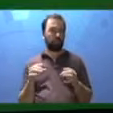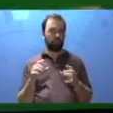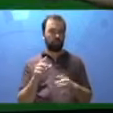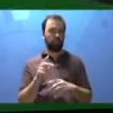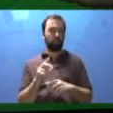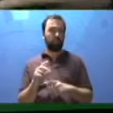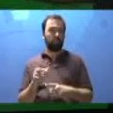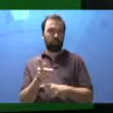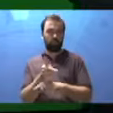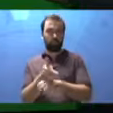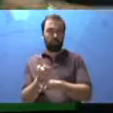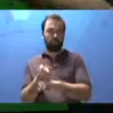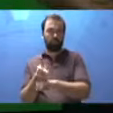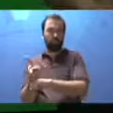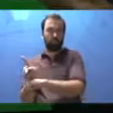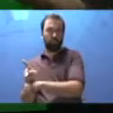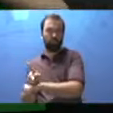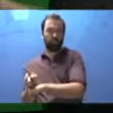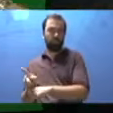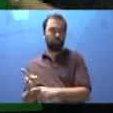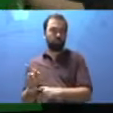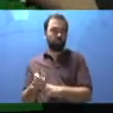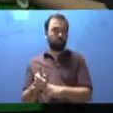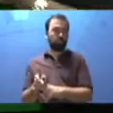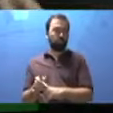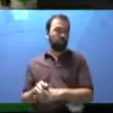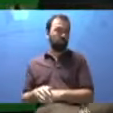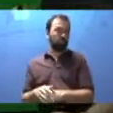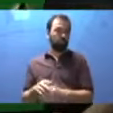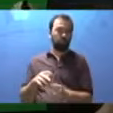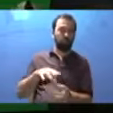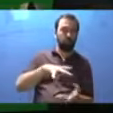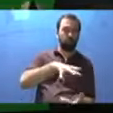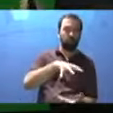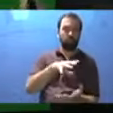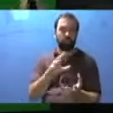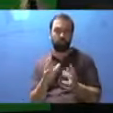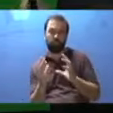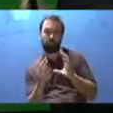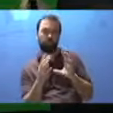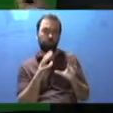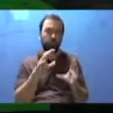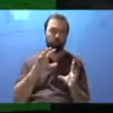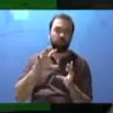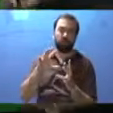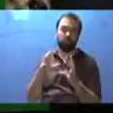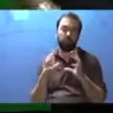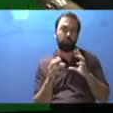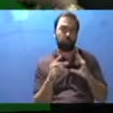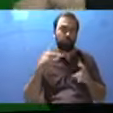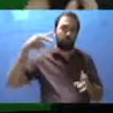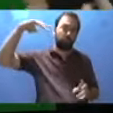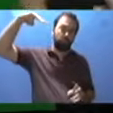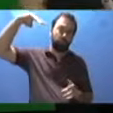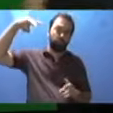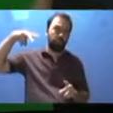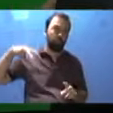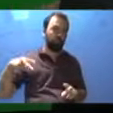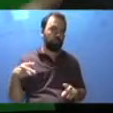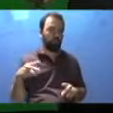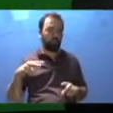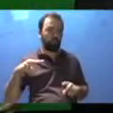E aqui é o videozinho. Nós vamos girar. Olha, vários ângulos. Tá vendo? Eu consigo ter a visão vertical.